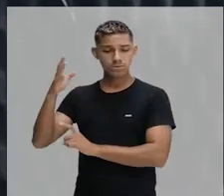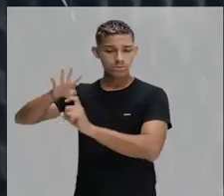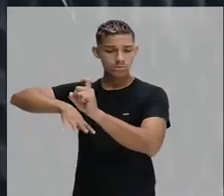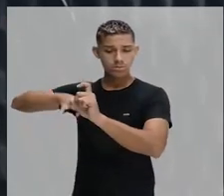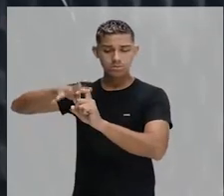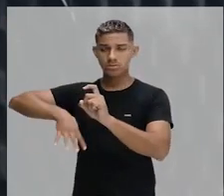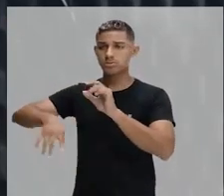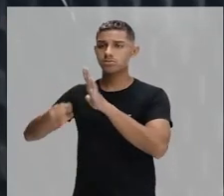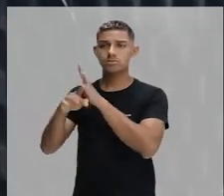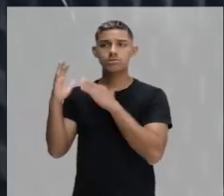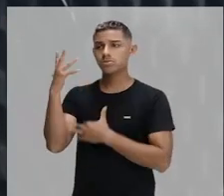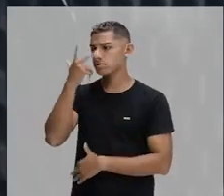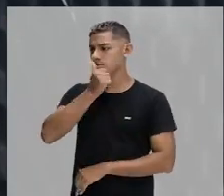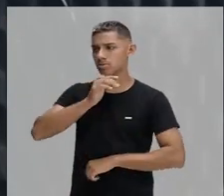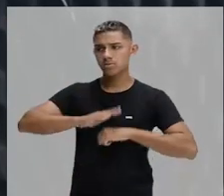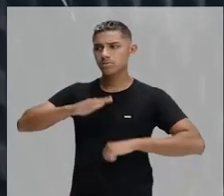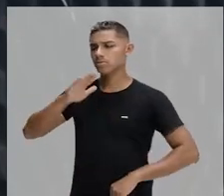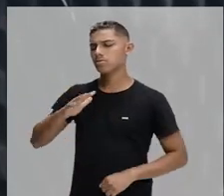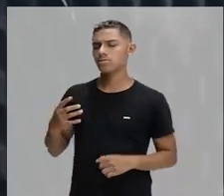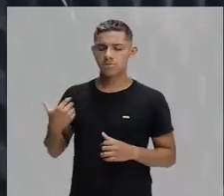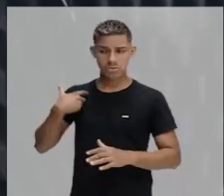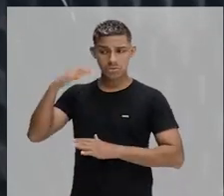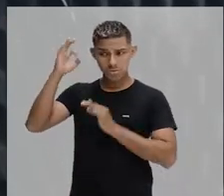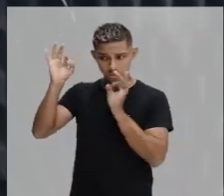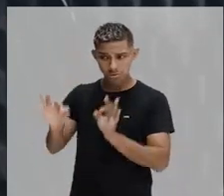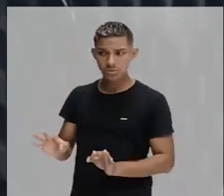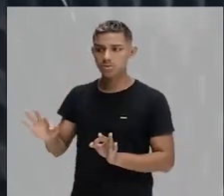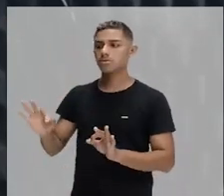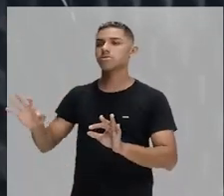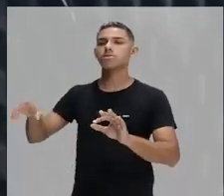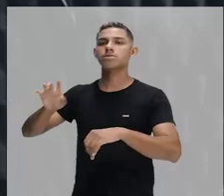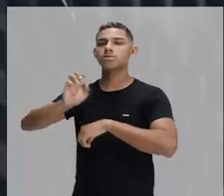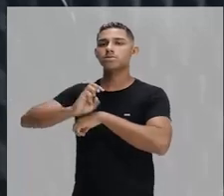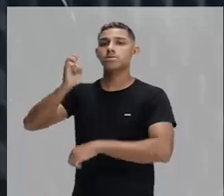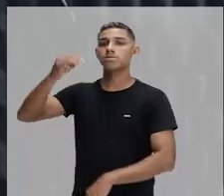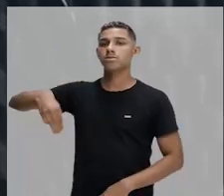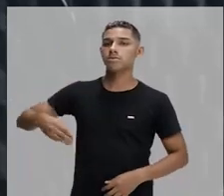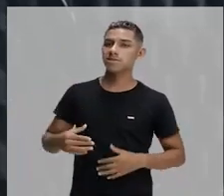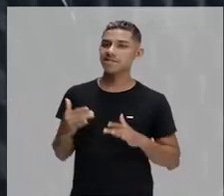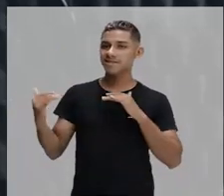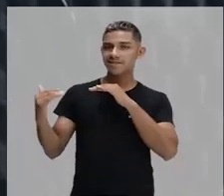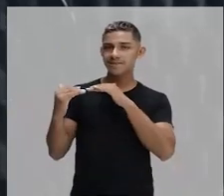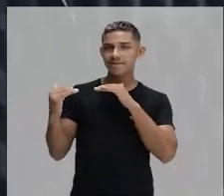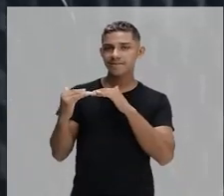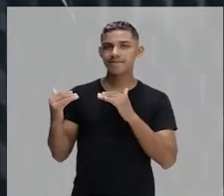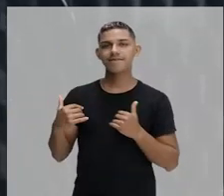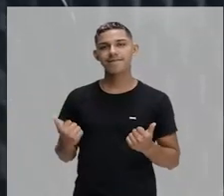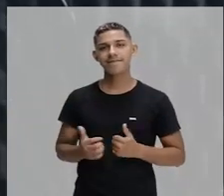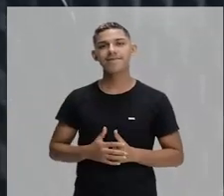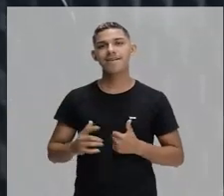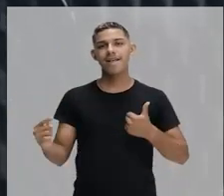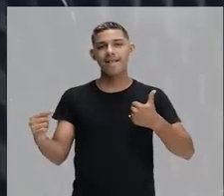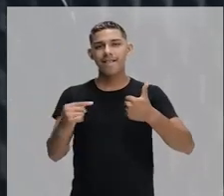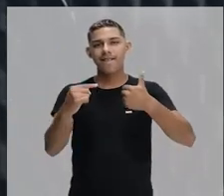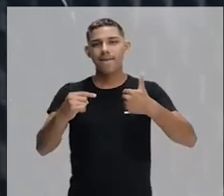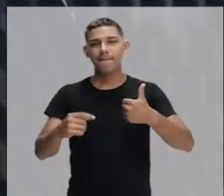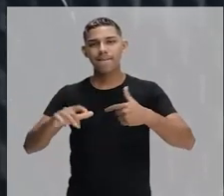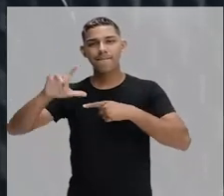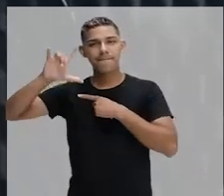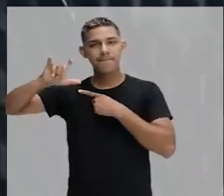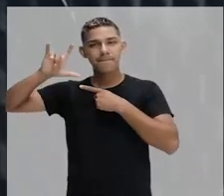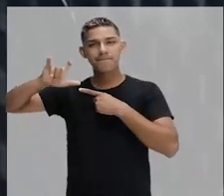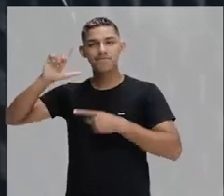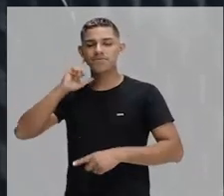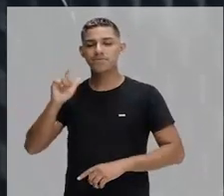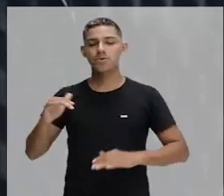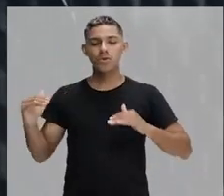o português mais bonito e o mais correto é o português do Maranhão. E aí vocês concordam? Deixem lá no Instagram se vocês concordam com